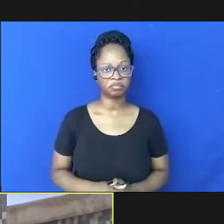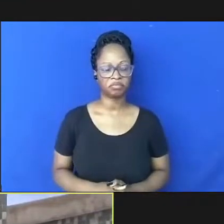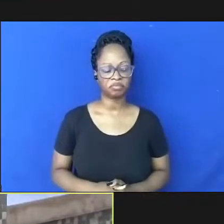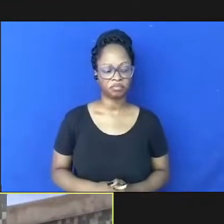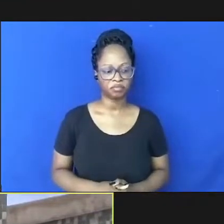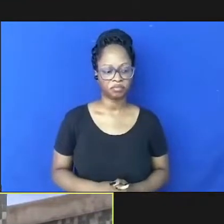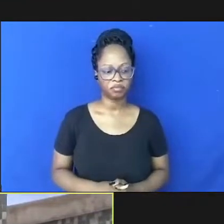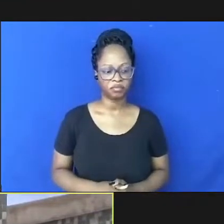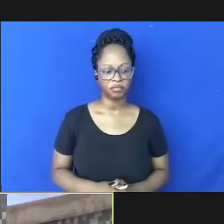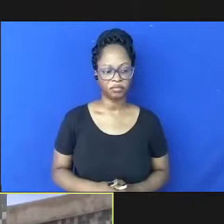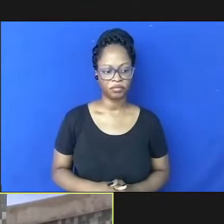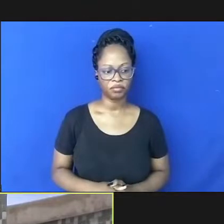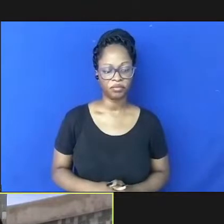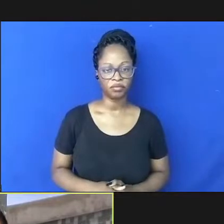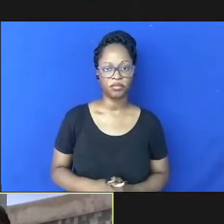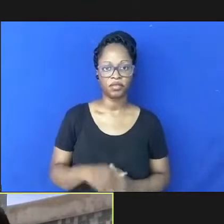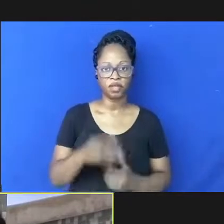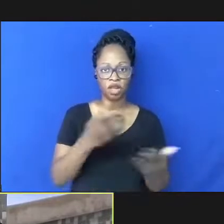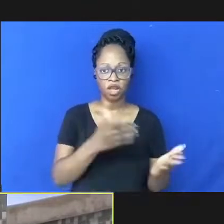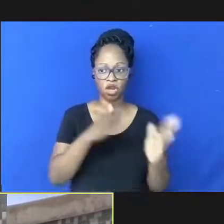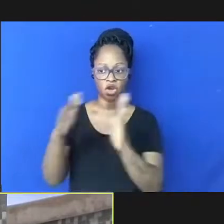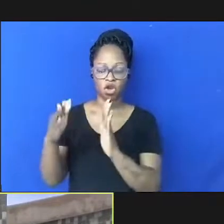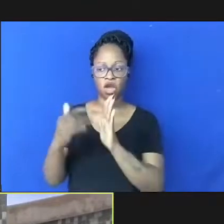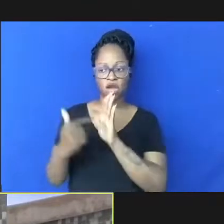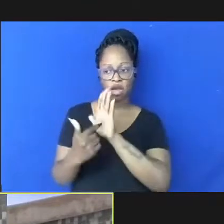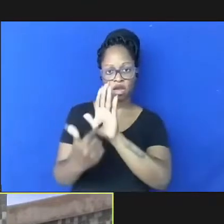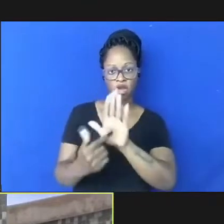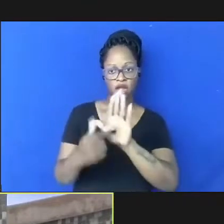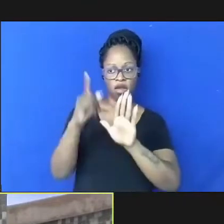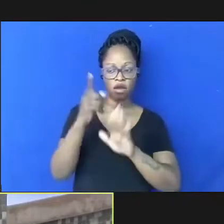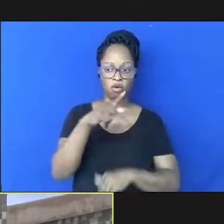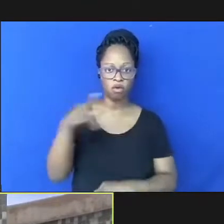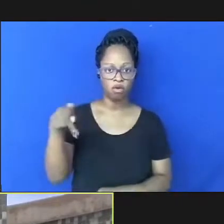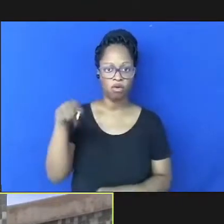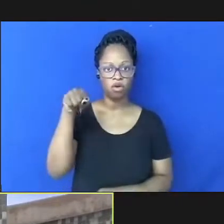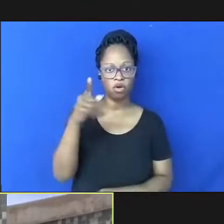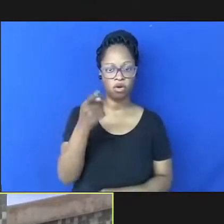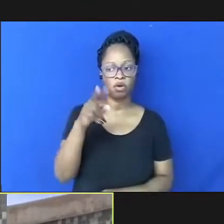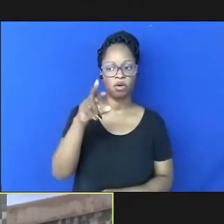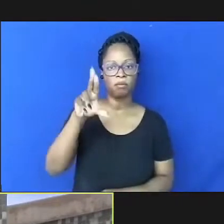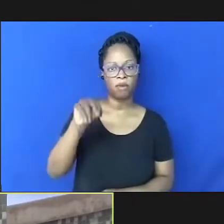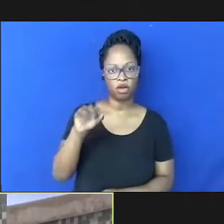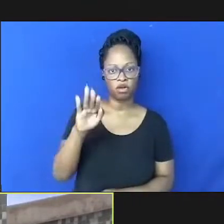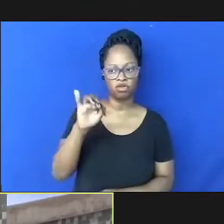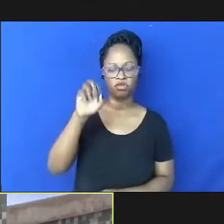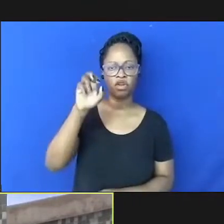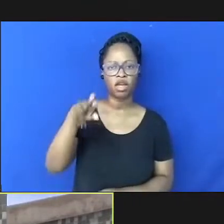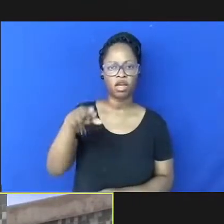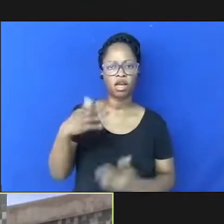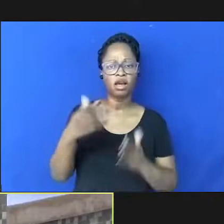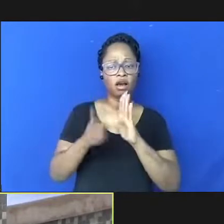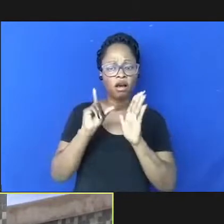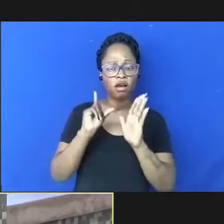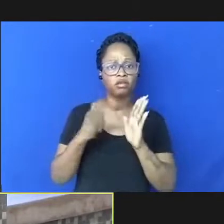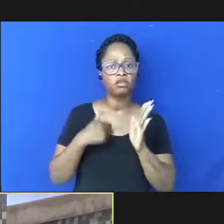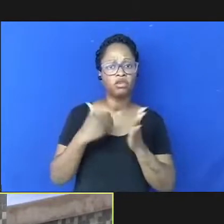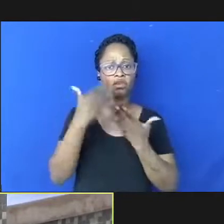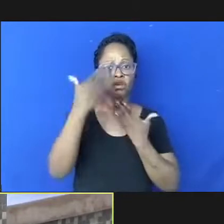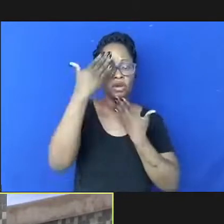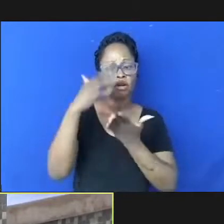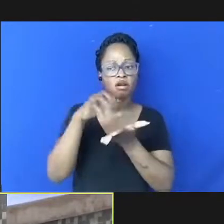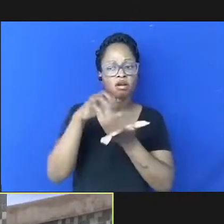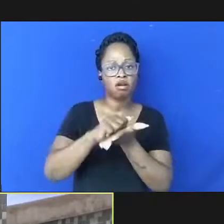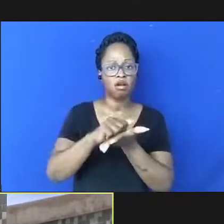a próxima apresentação do professor Paulo Ferrin mas antes gostaríamos de registrar a